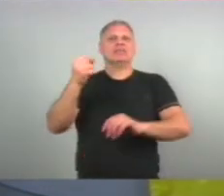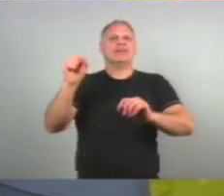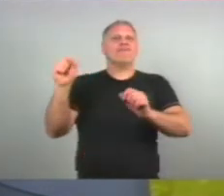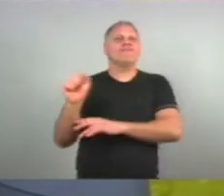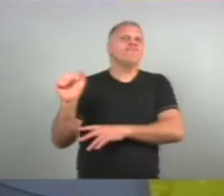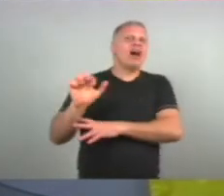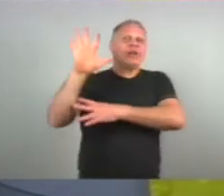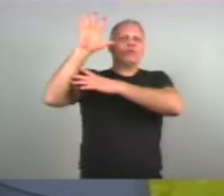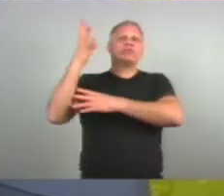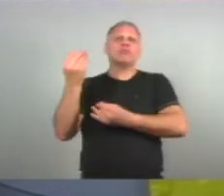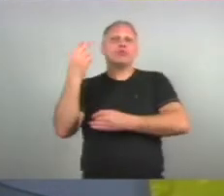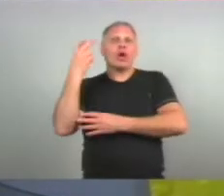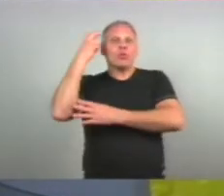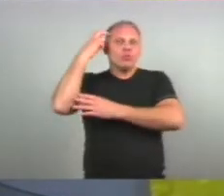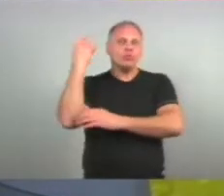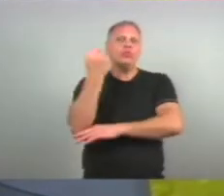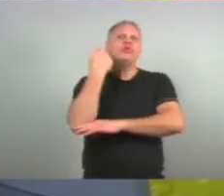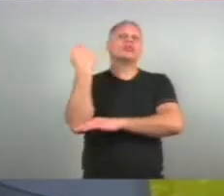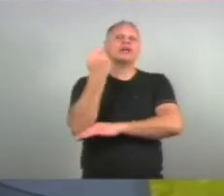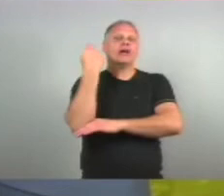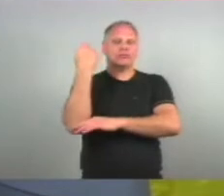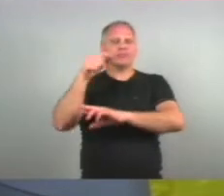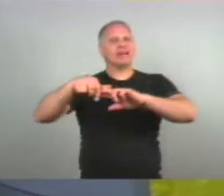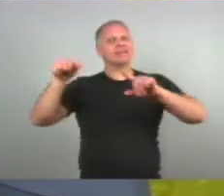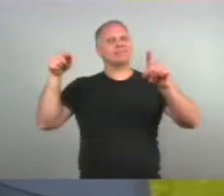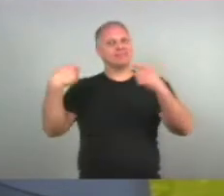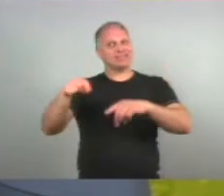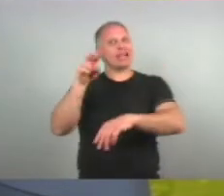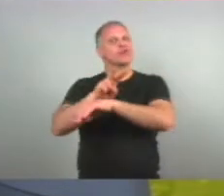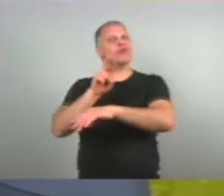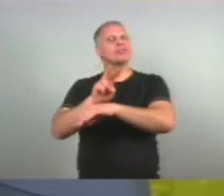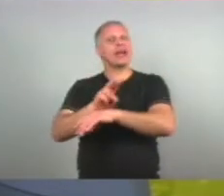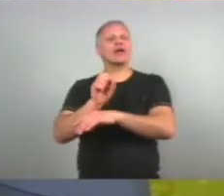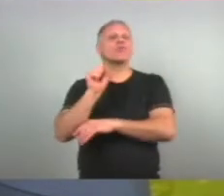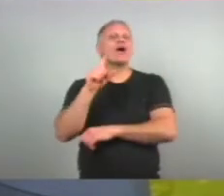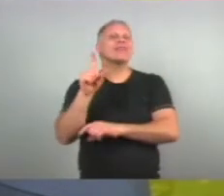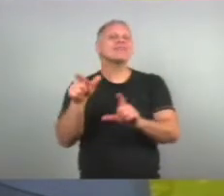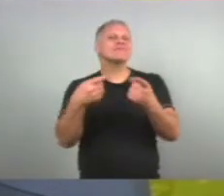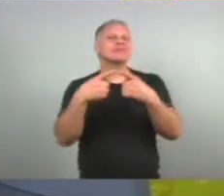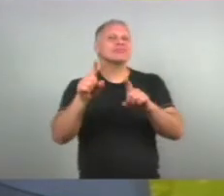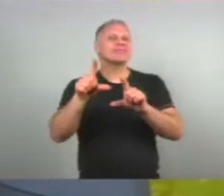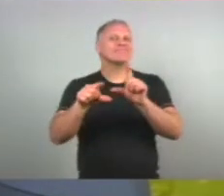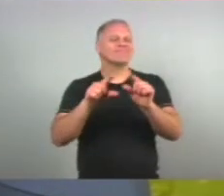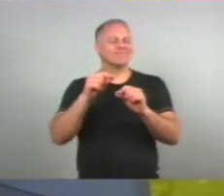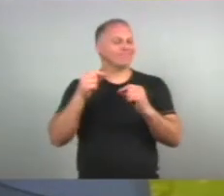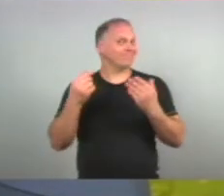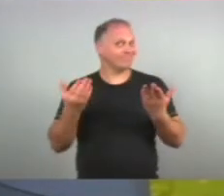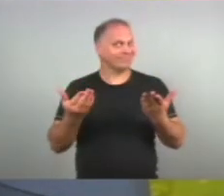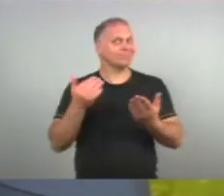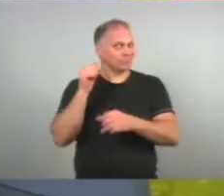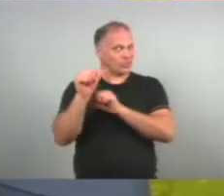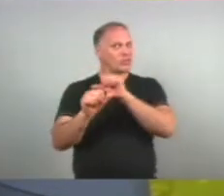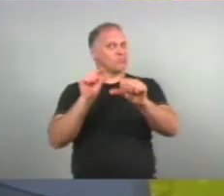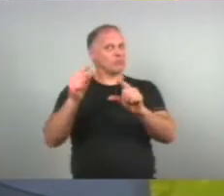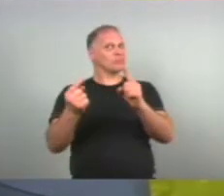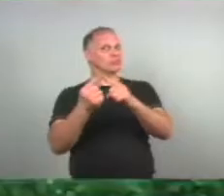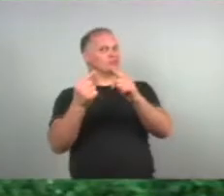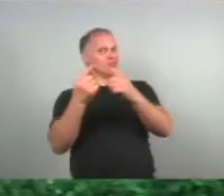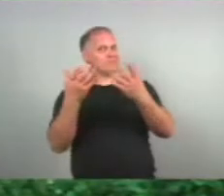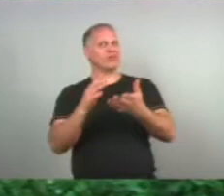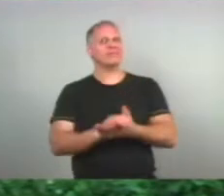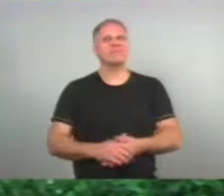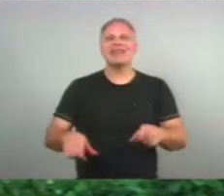à terra Essas coisas todas Mas a gente também Tem que cuidar Quais músicas escolher E cultuar melhor É E os